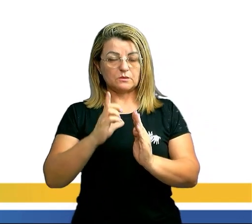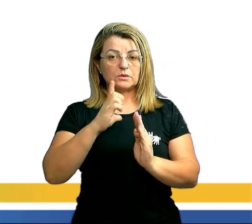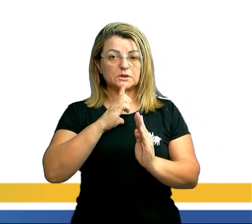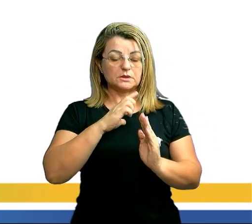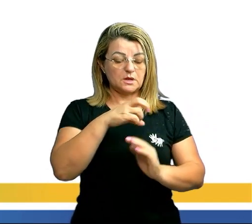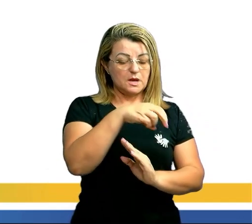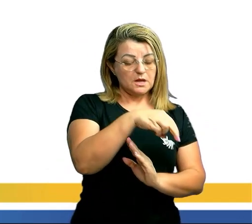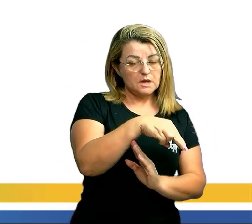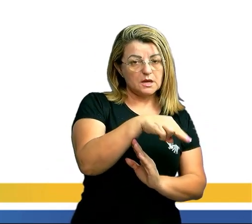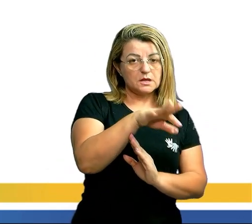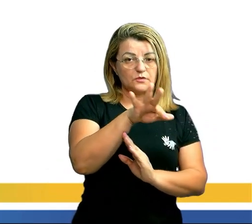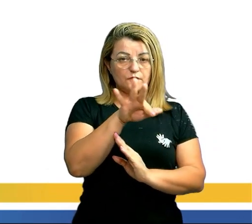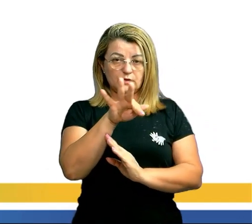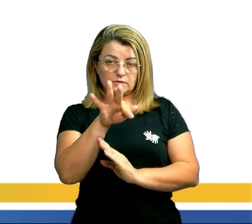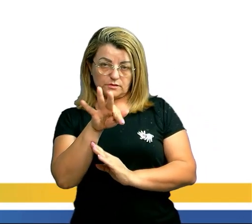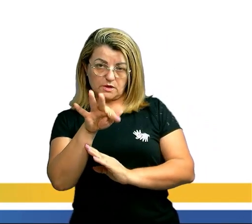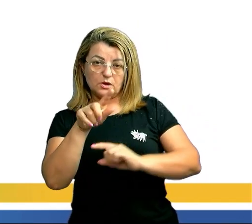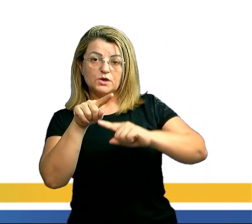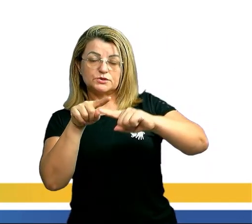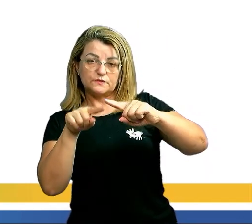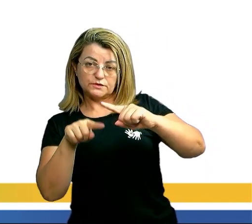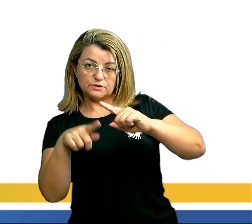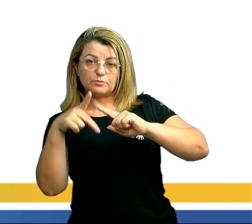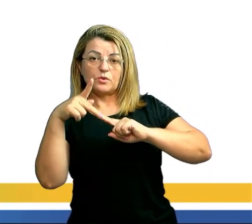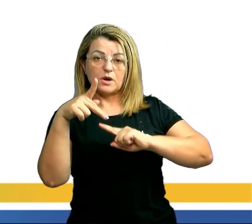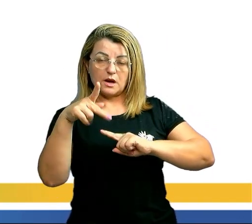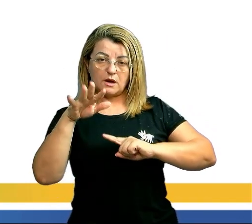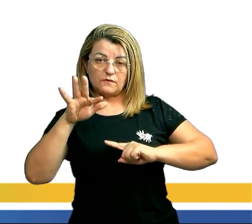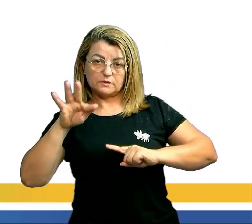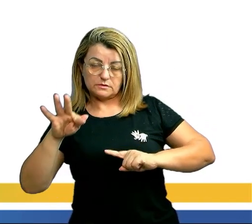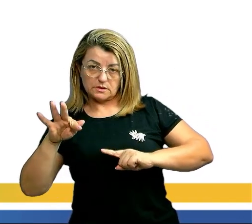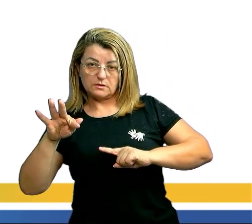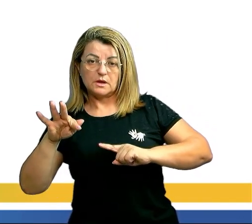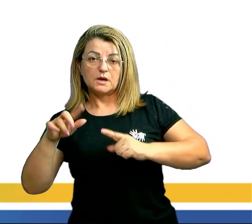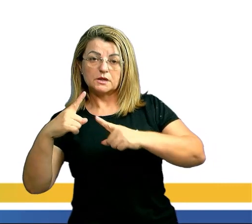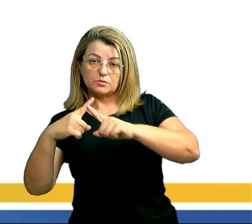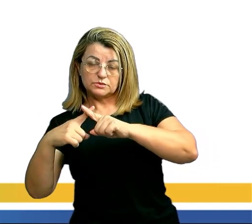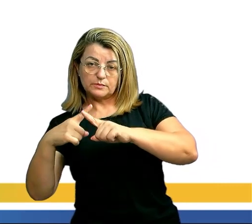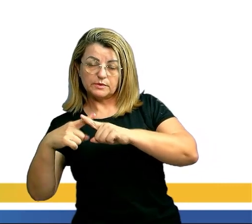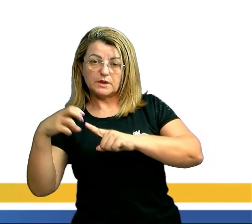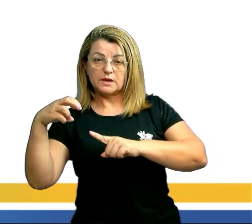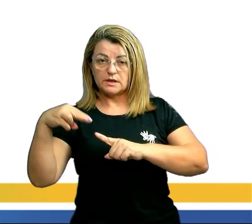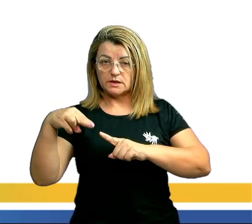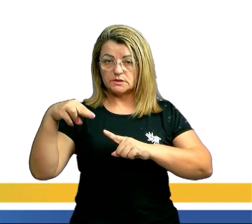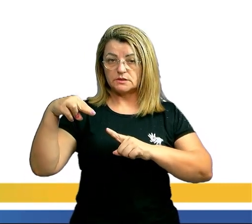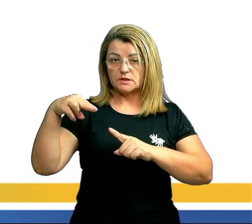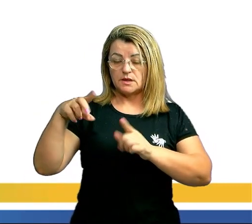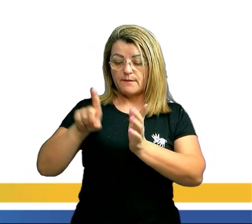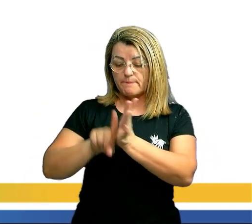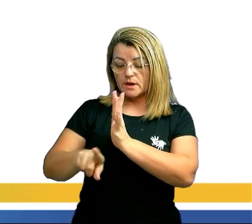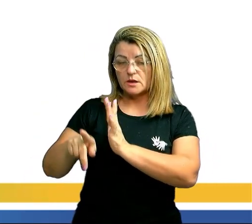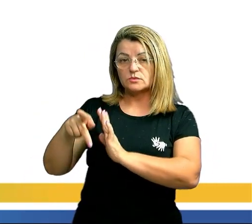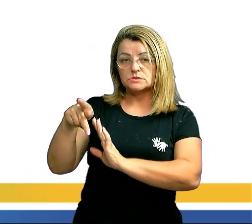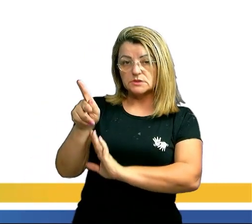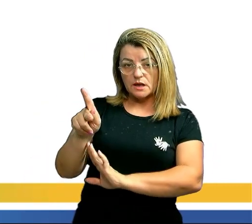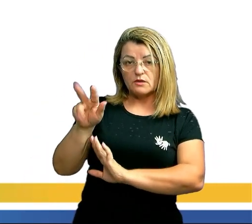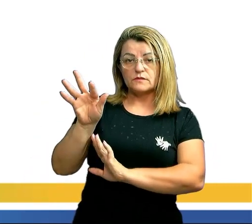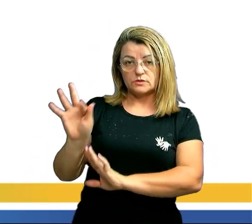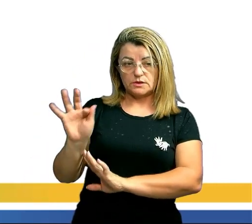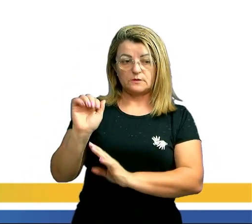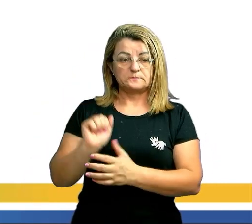fatorial dividido por K fatorial, que multiplica N menos K fatorial. Ok? Bora entender isso aqui?